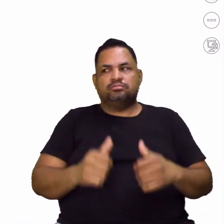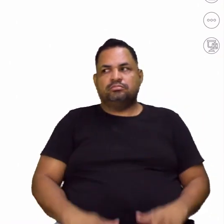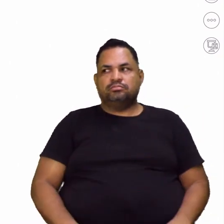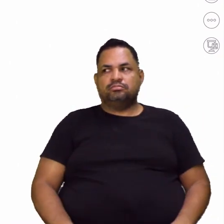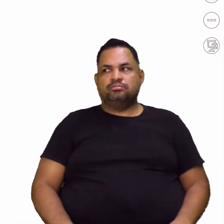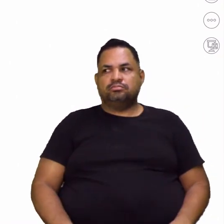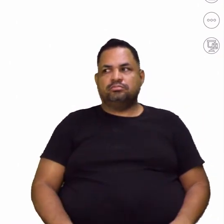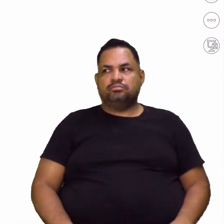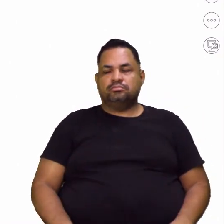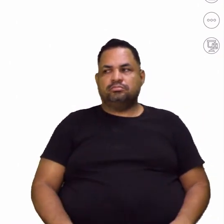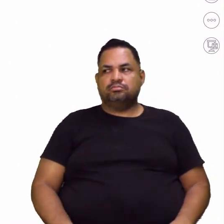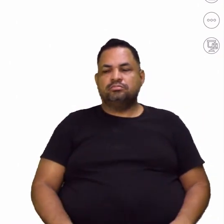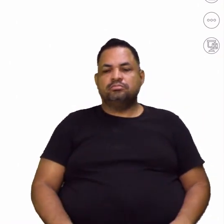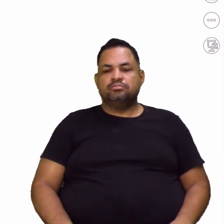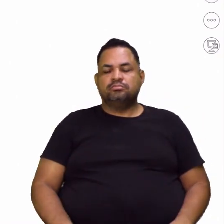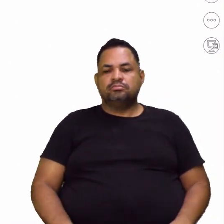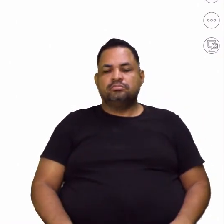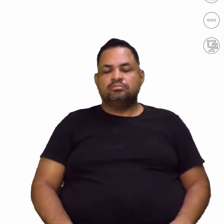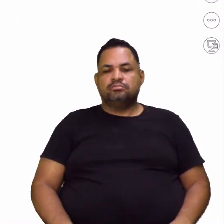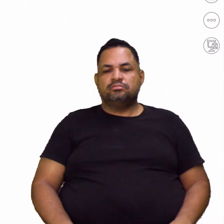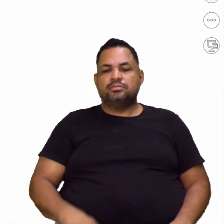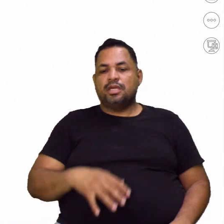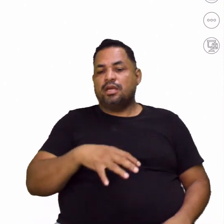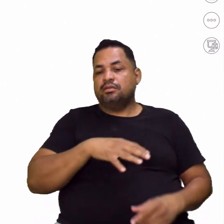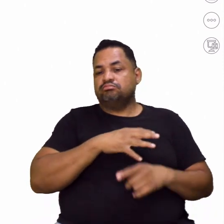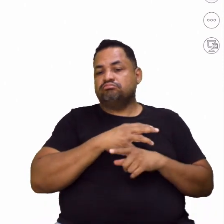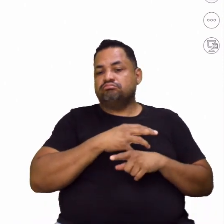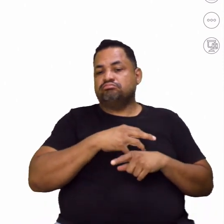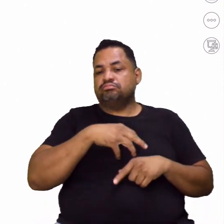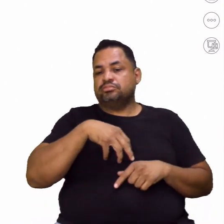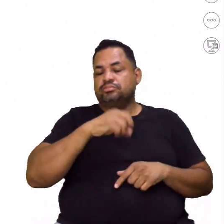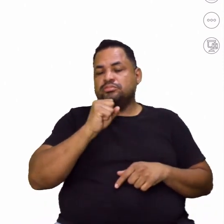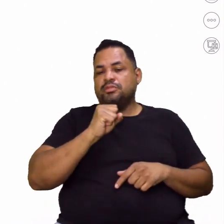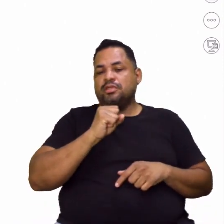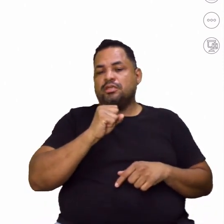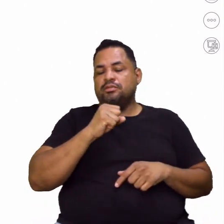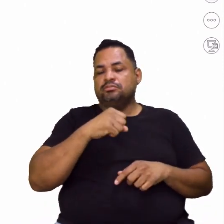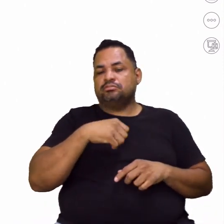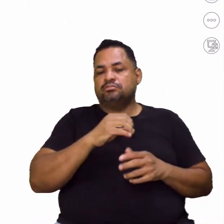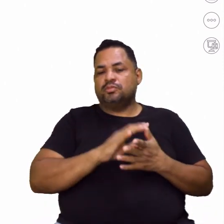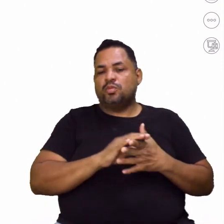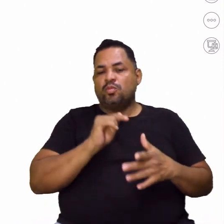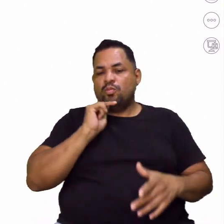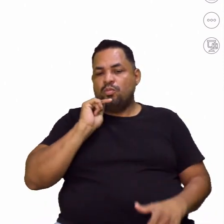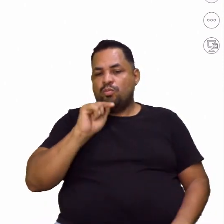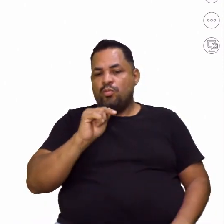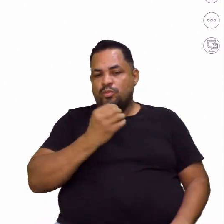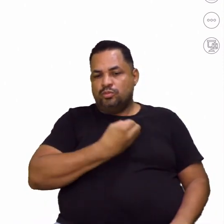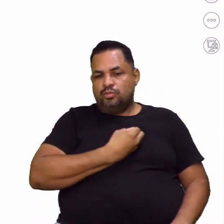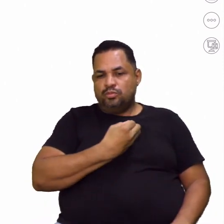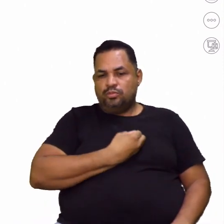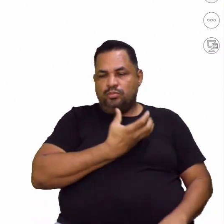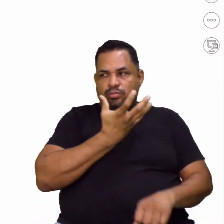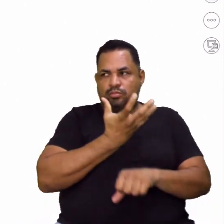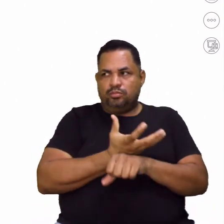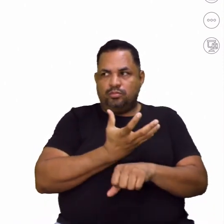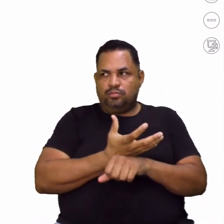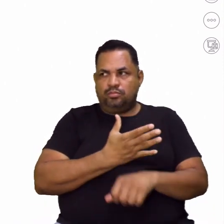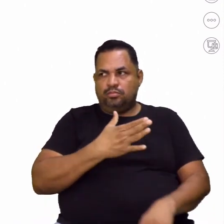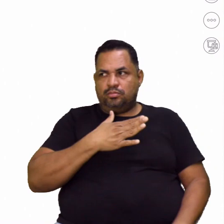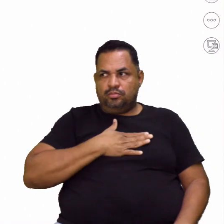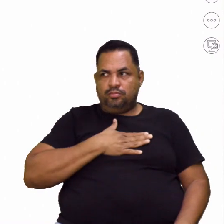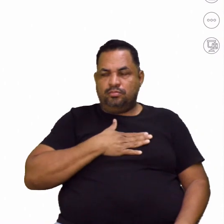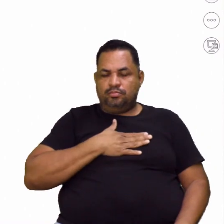Aí, ganhei um ponto na minha disciplina. Meu ponto